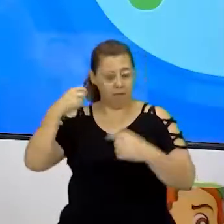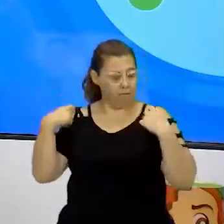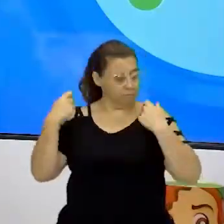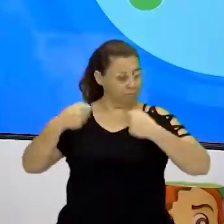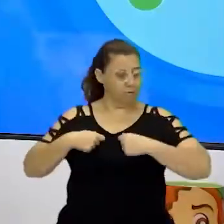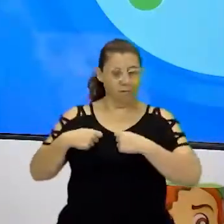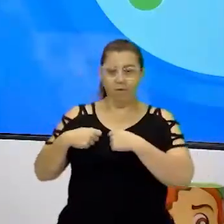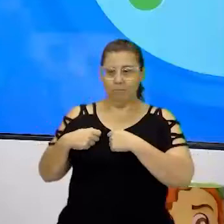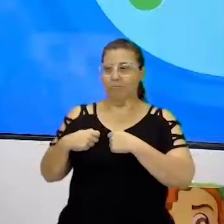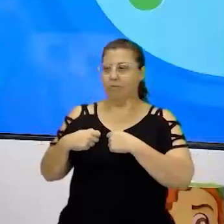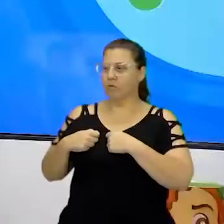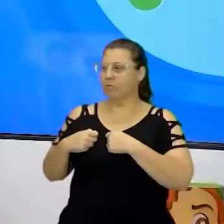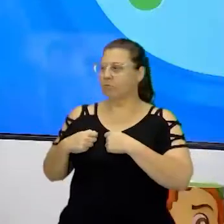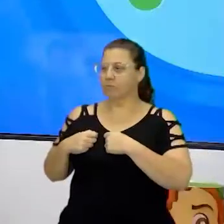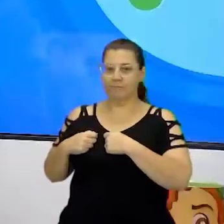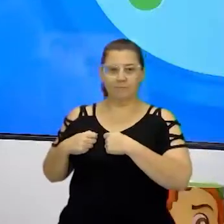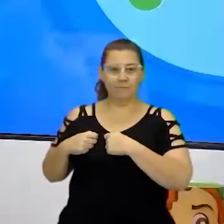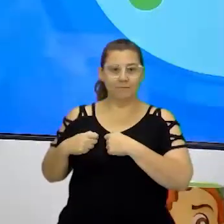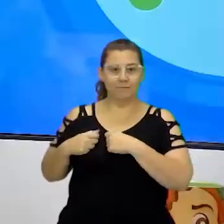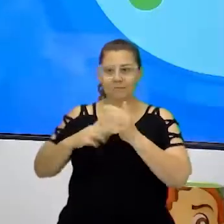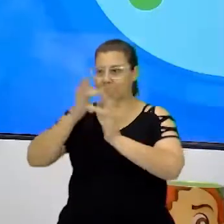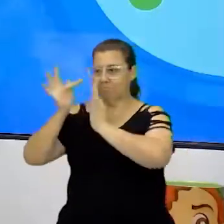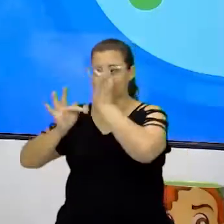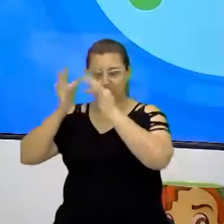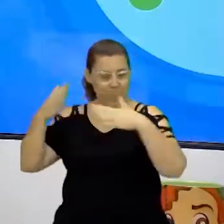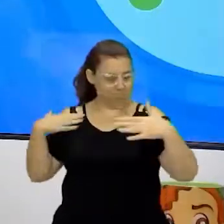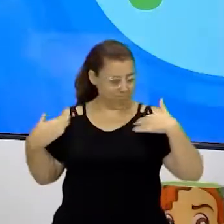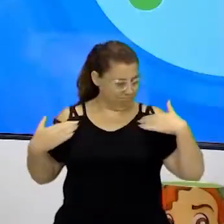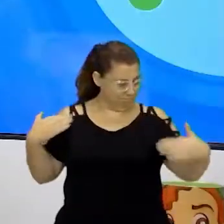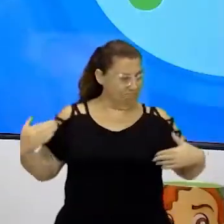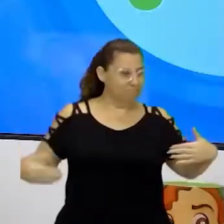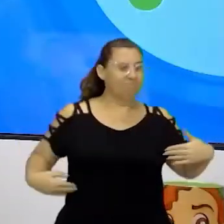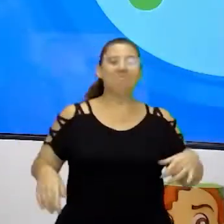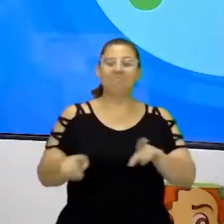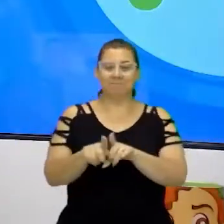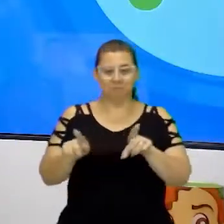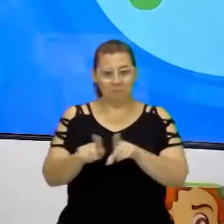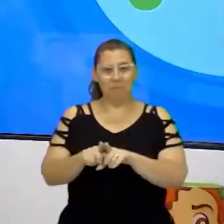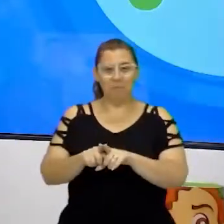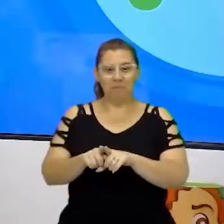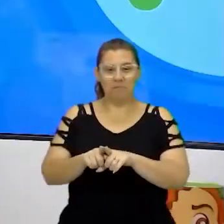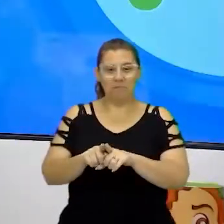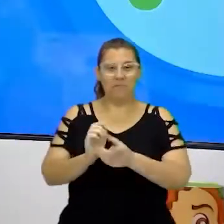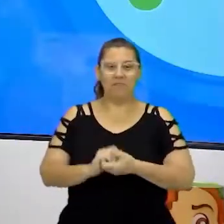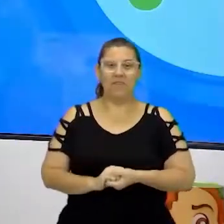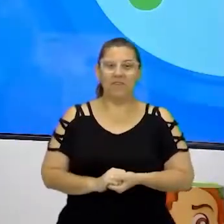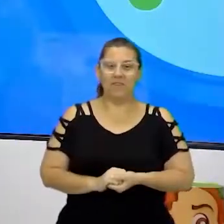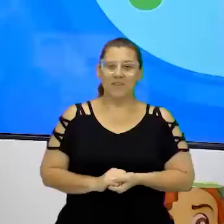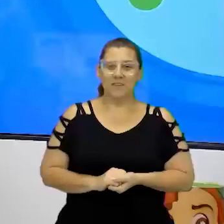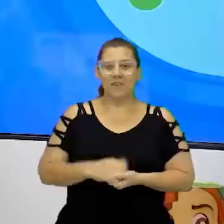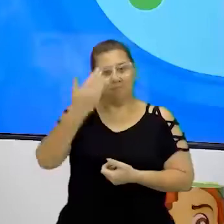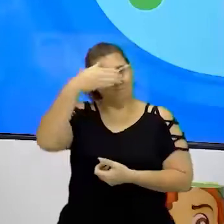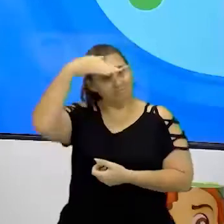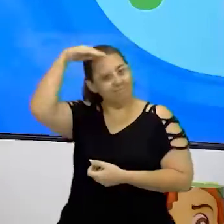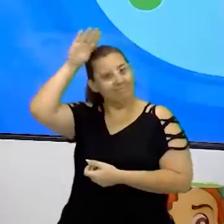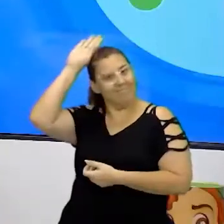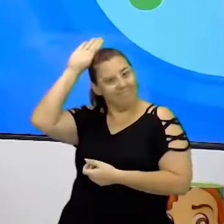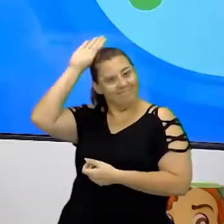estampada com um monte de plantas. E eu também estou com o meu maravilhoso topete.